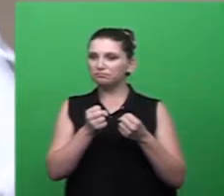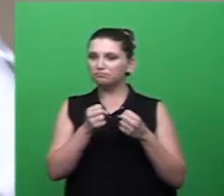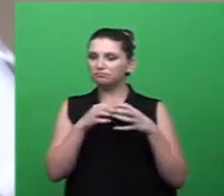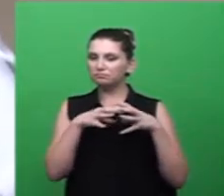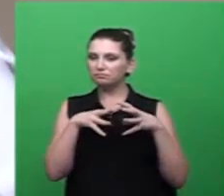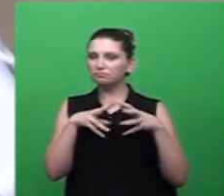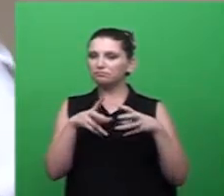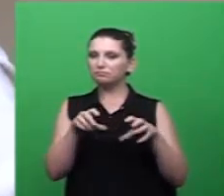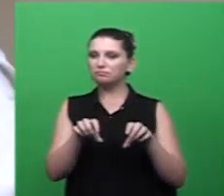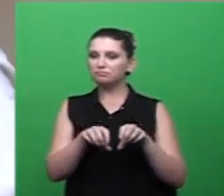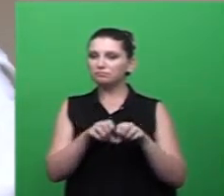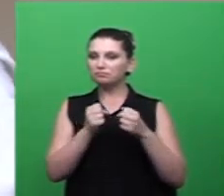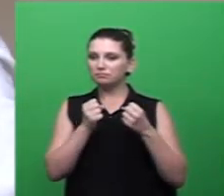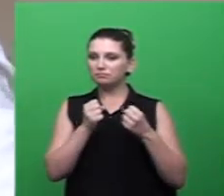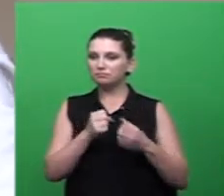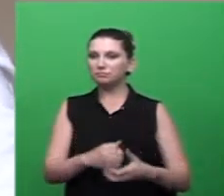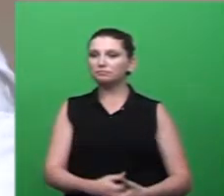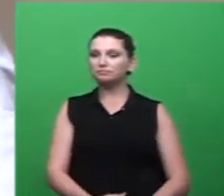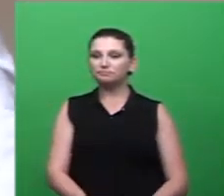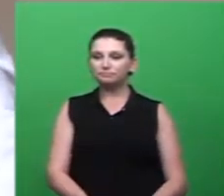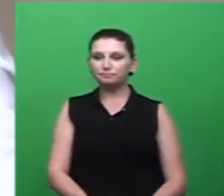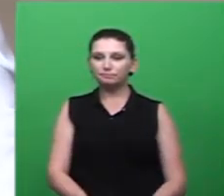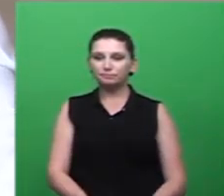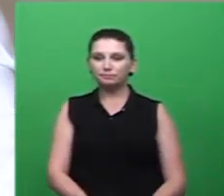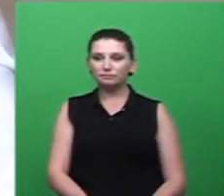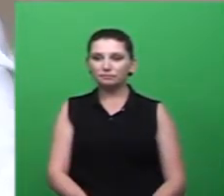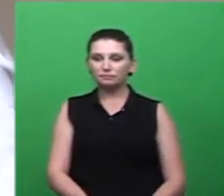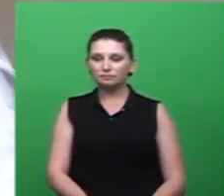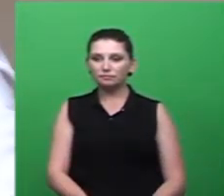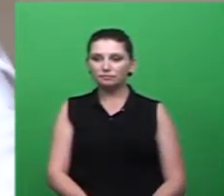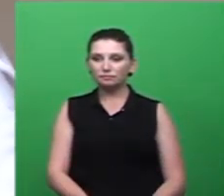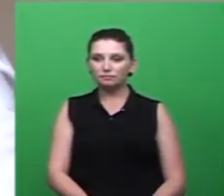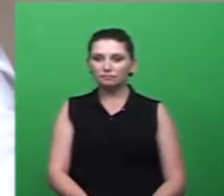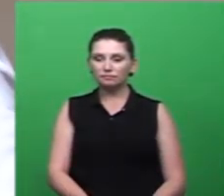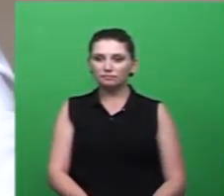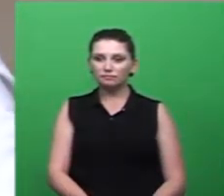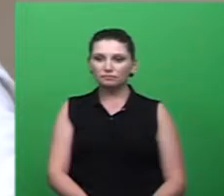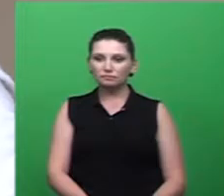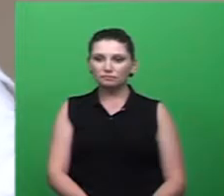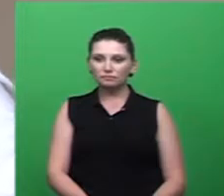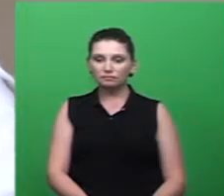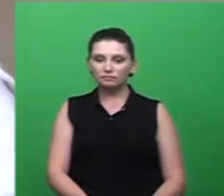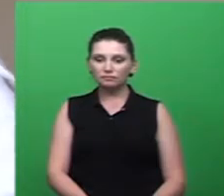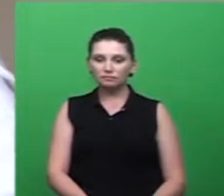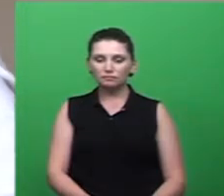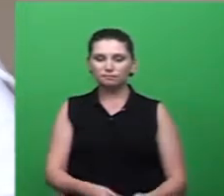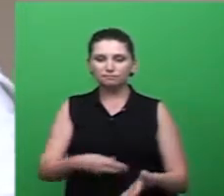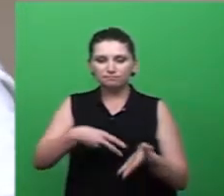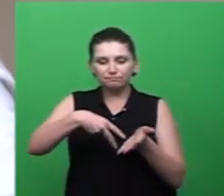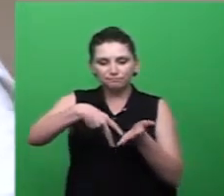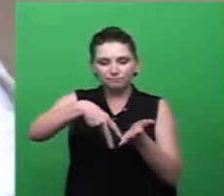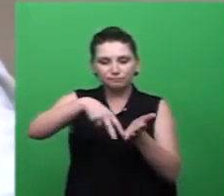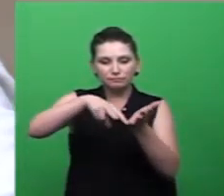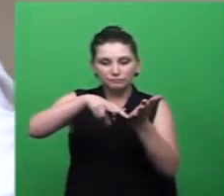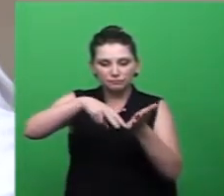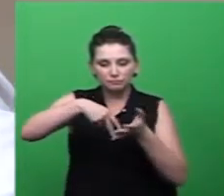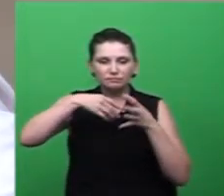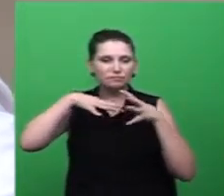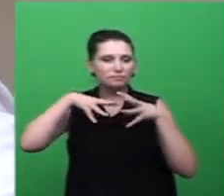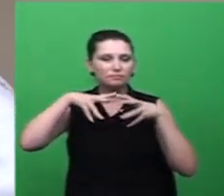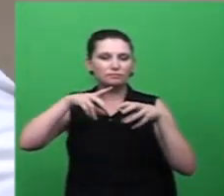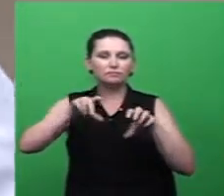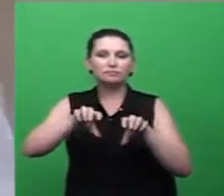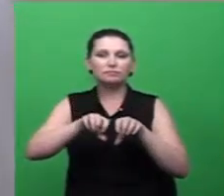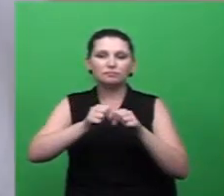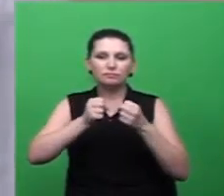Tem um balanço, tem um balanço. Está quebrado. Está tudo enferrujado. Se sentar uma criança lá, está terrível. E o mato tomando conta ainda. Não dá para as crianças